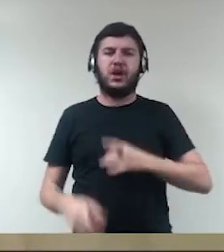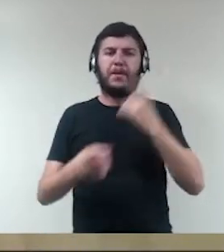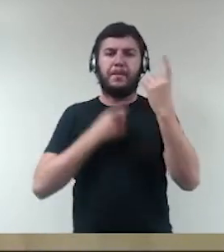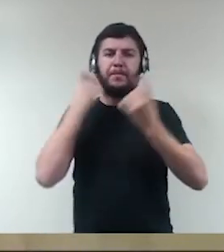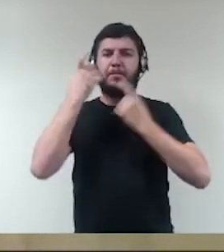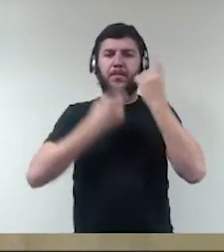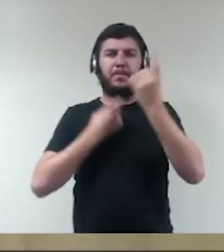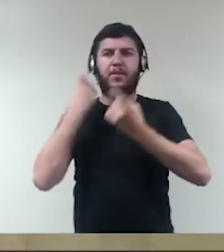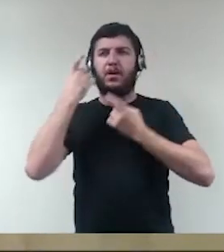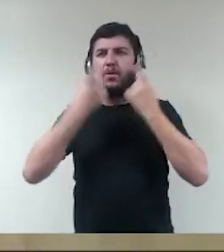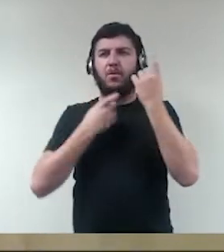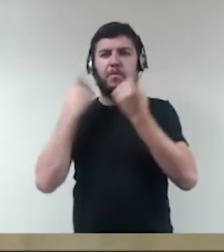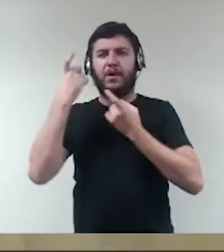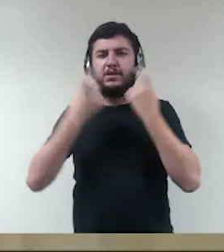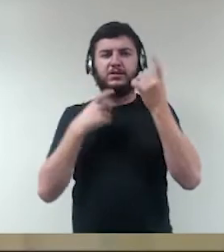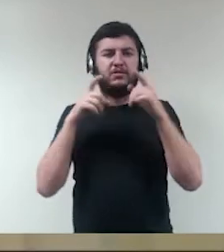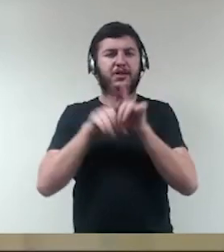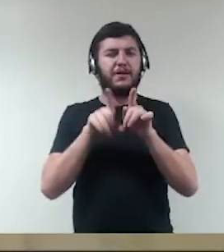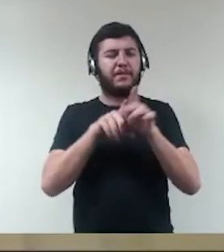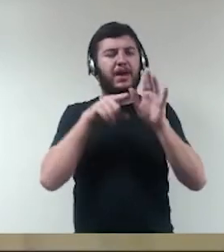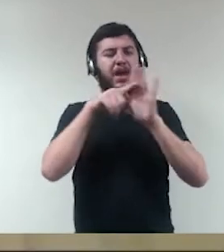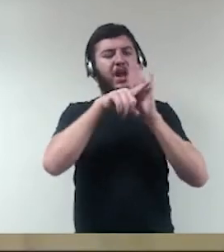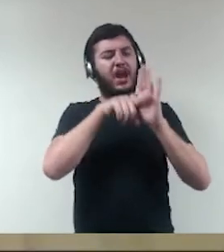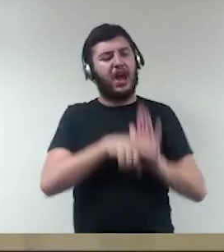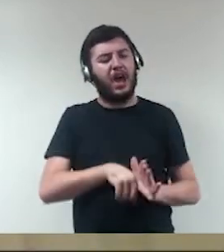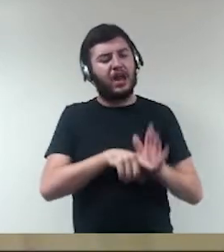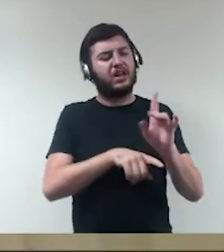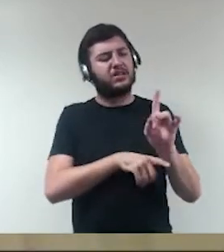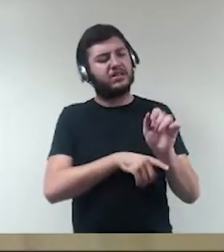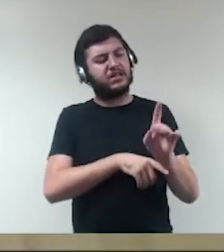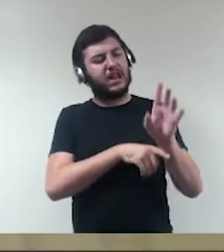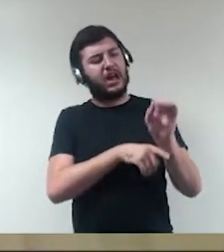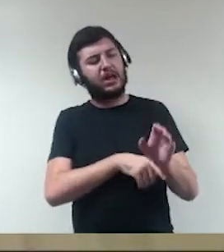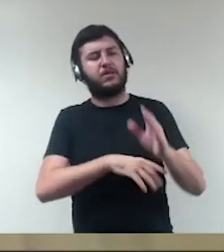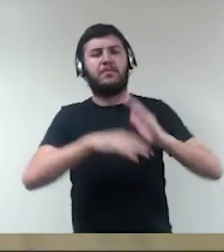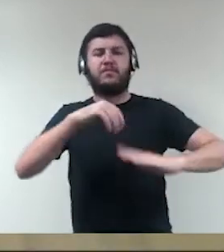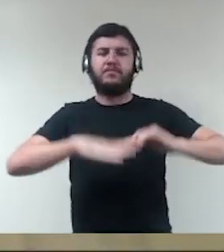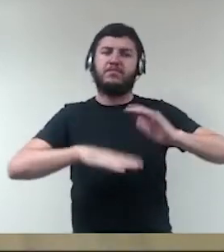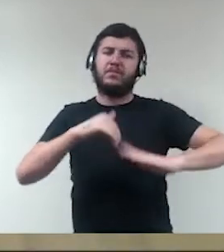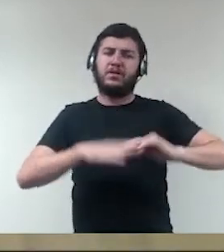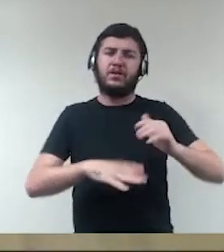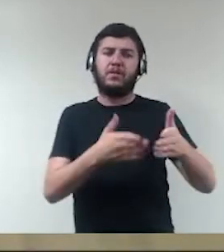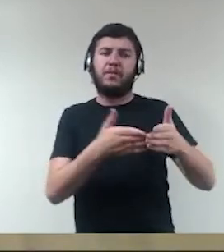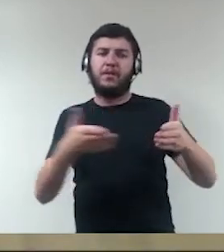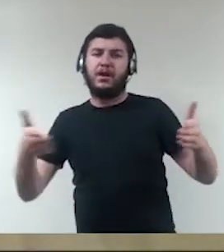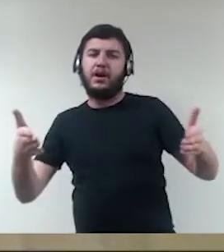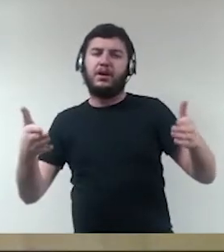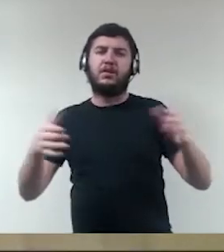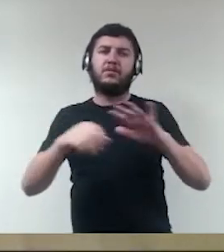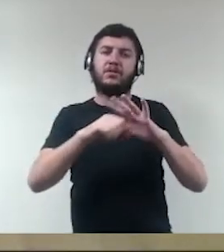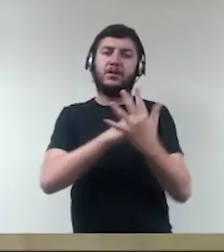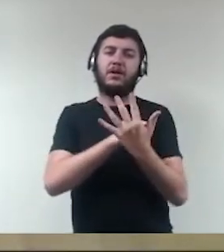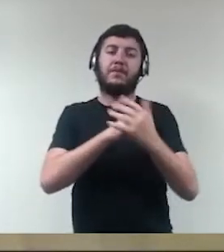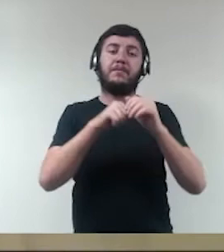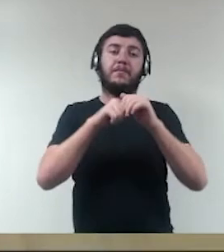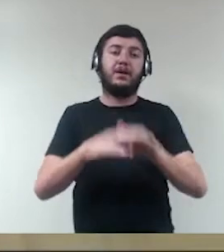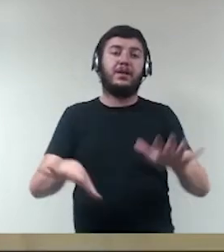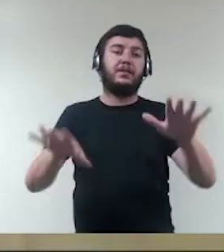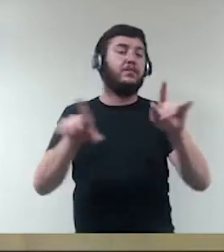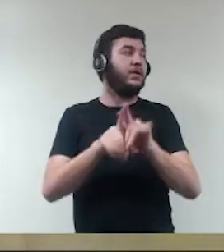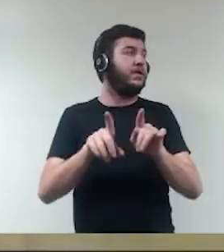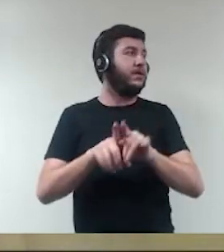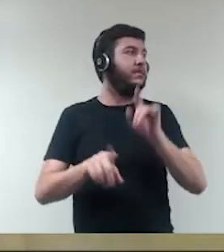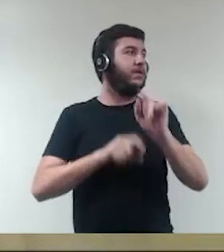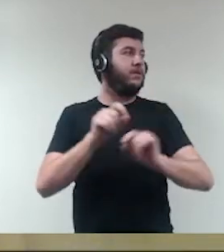análise desses atos, né, praticados durante a pandemia, que levou à edição exatamente dessa medida